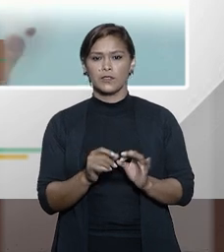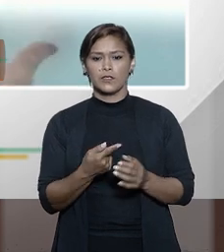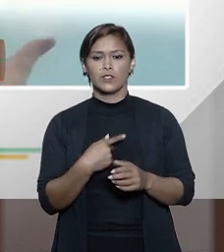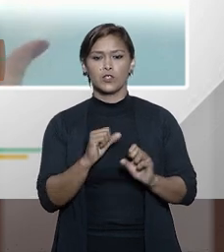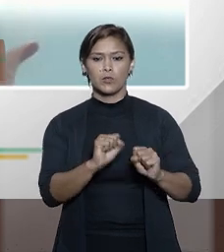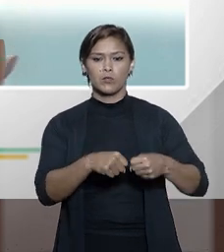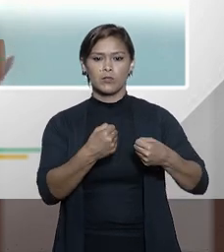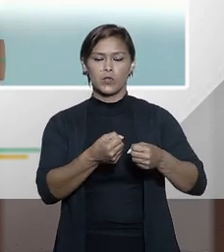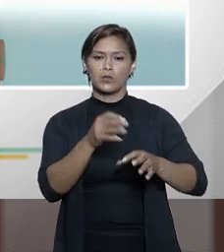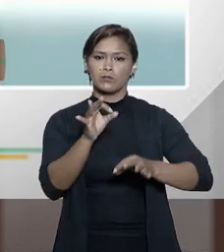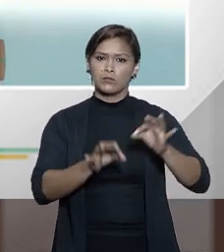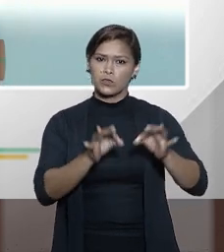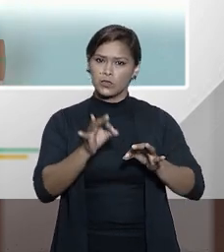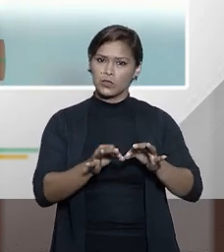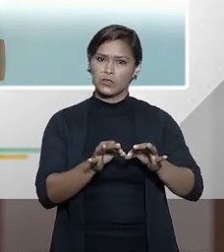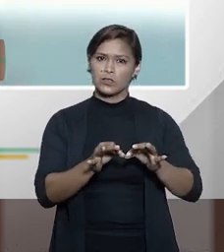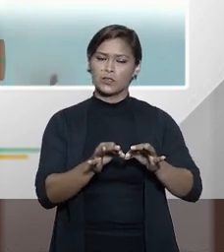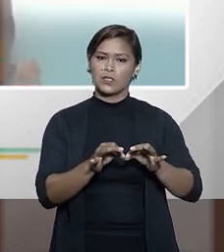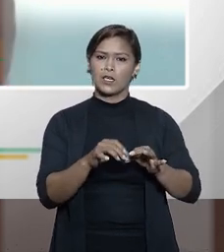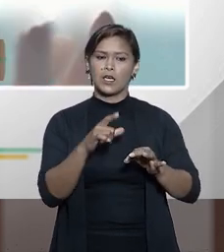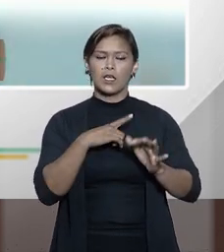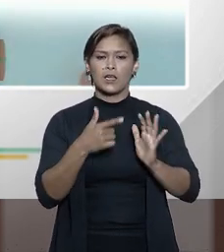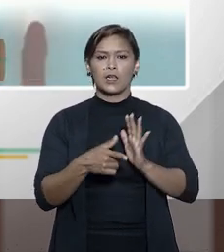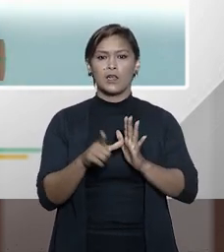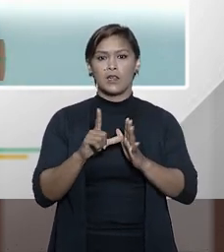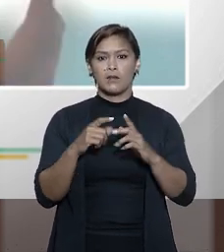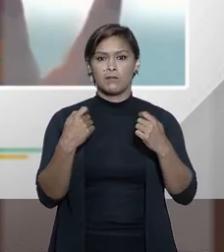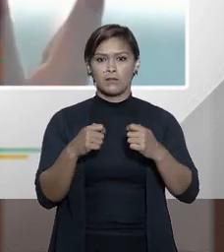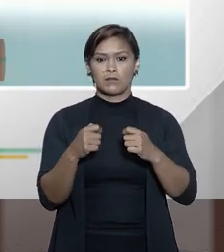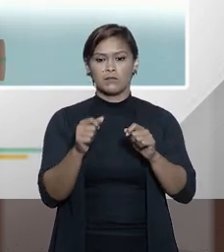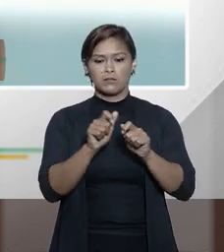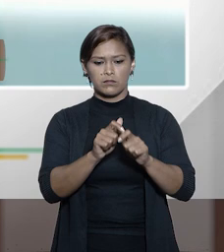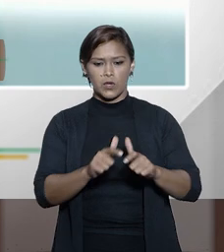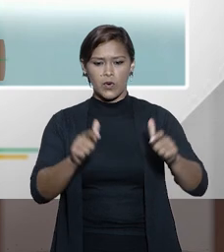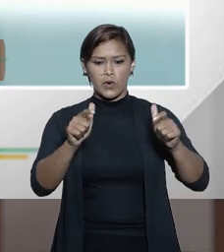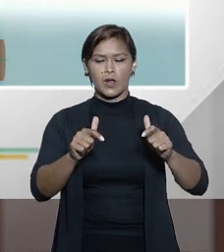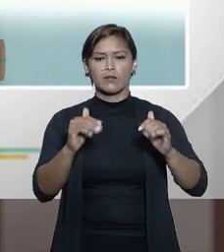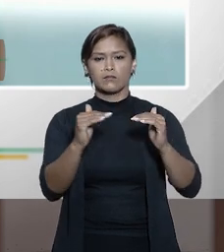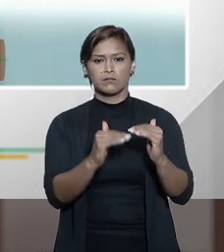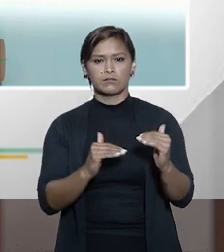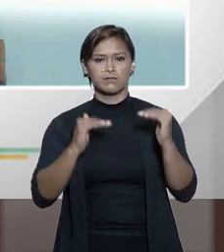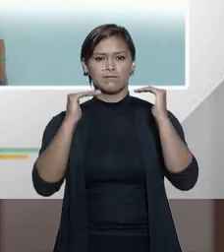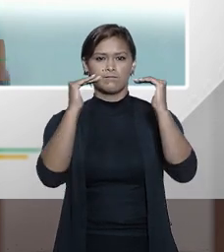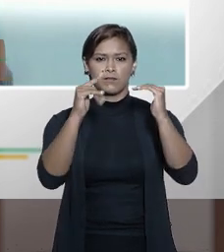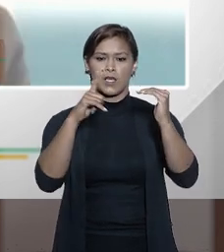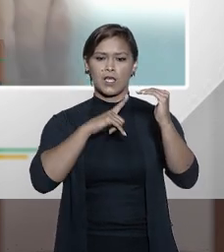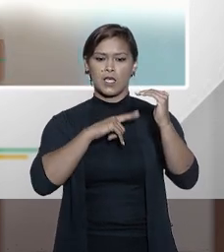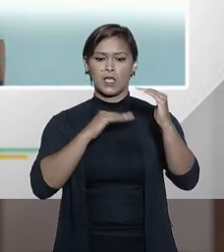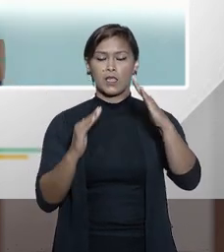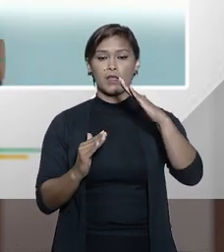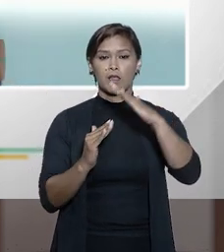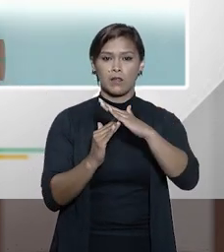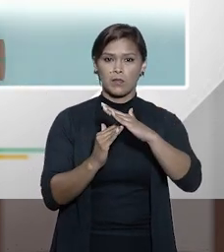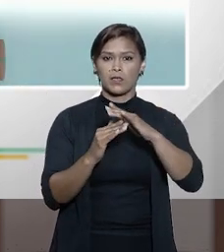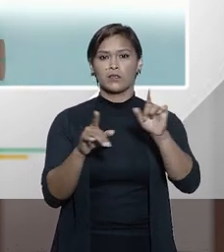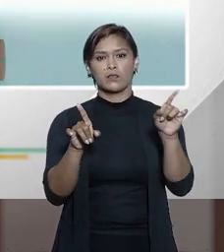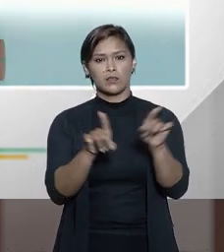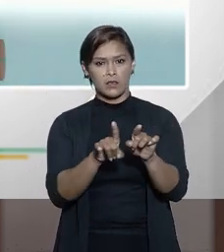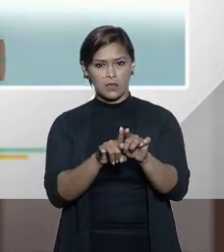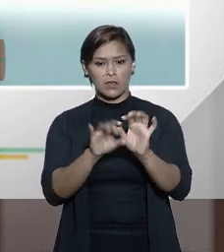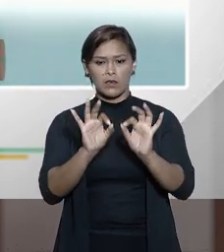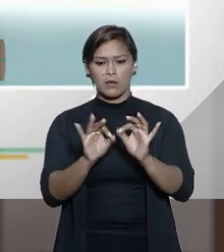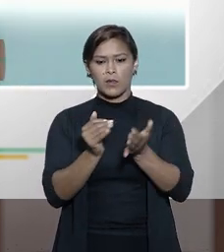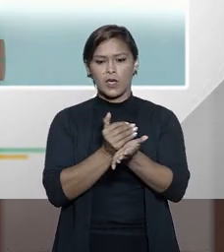poder judiciário deriva, emana da soberania e, portanto, tem uma limitação também